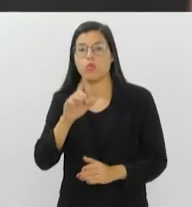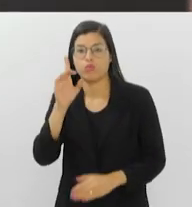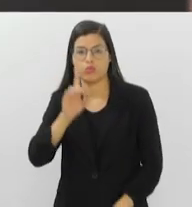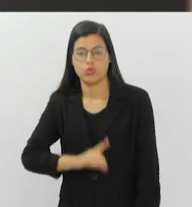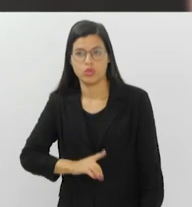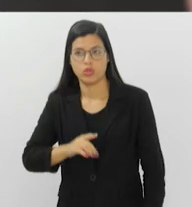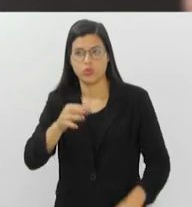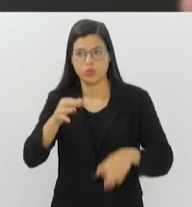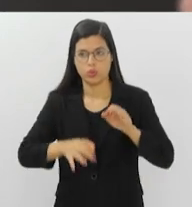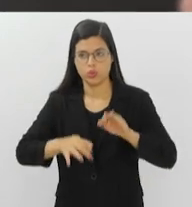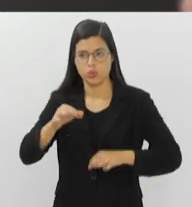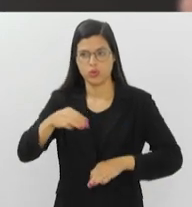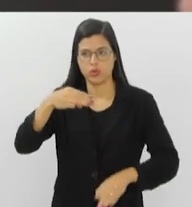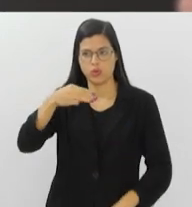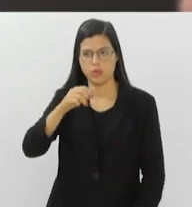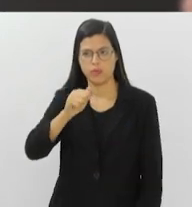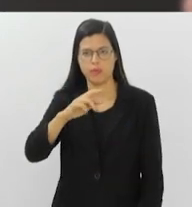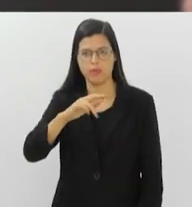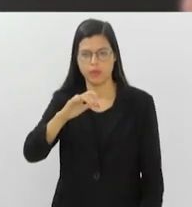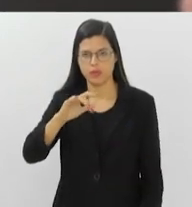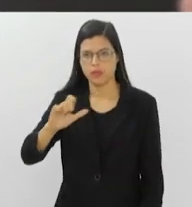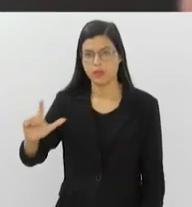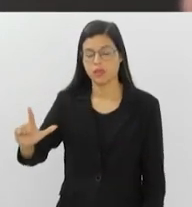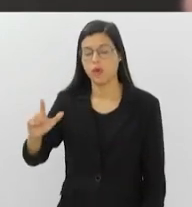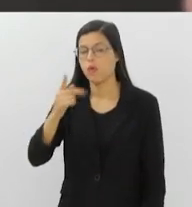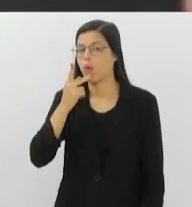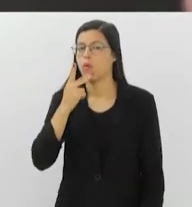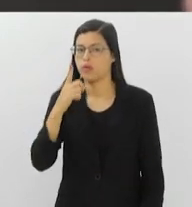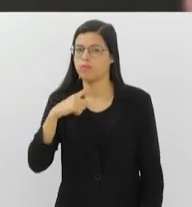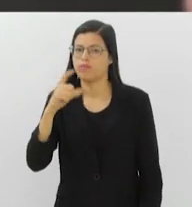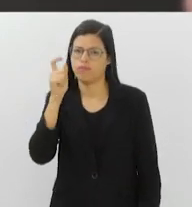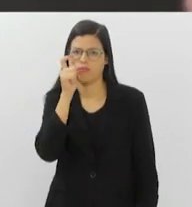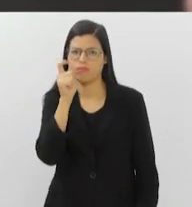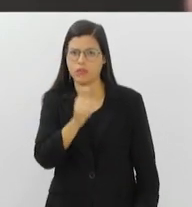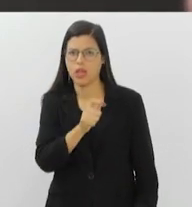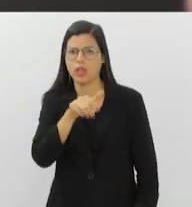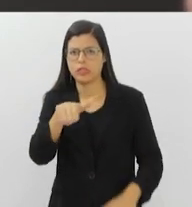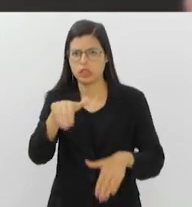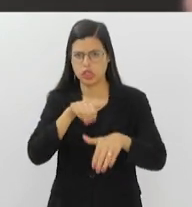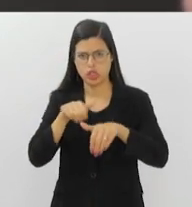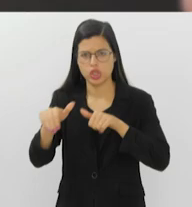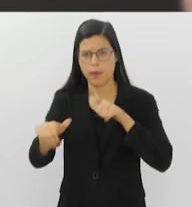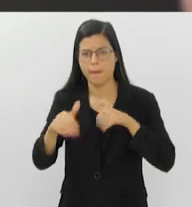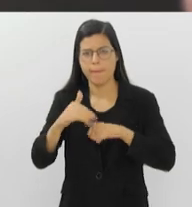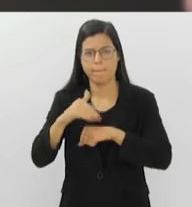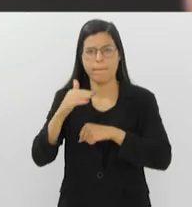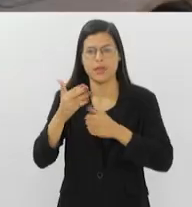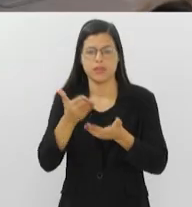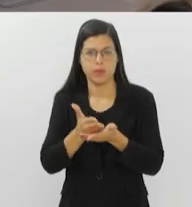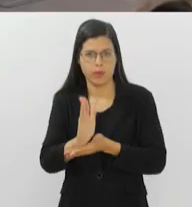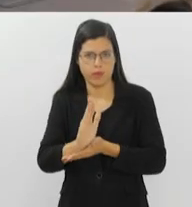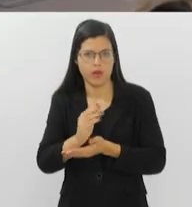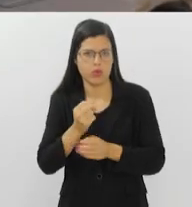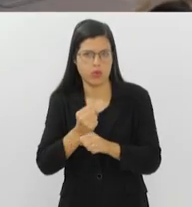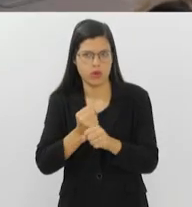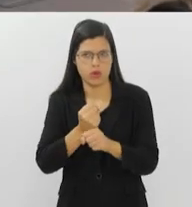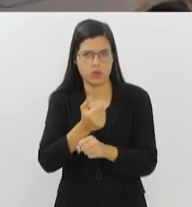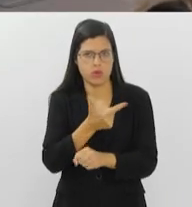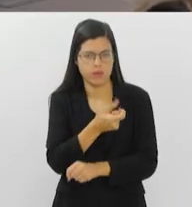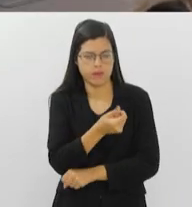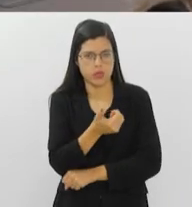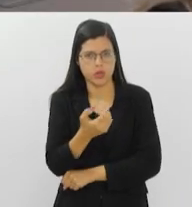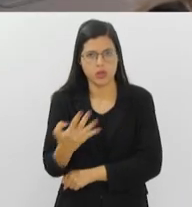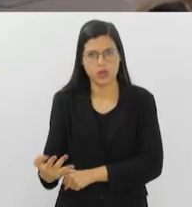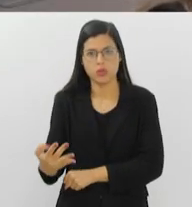Marcel Gladulich, afirmou que existe interesse em convocar os aprovados de 2014. O órgão enviou um